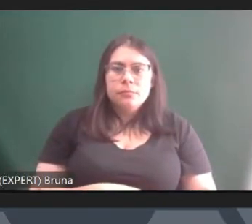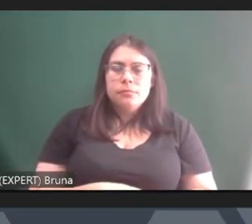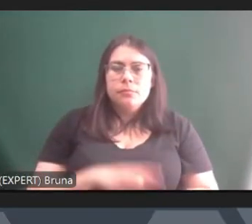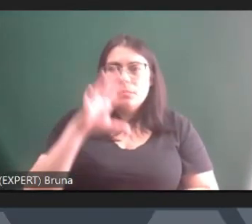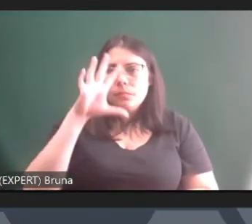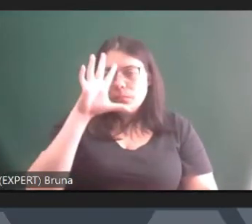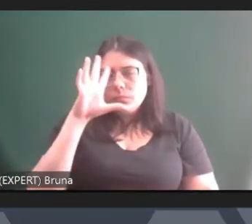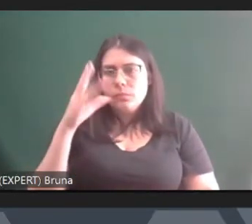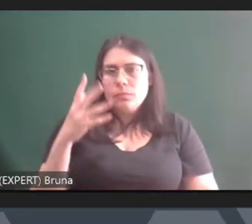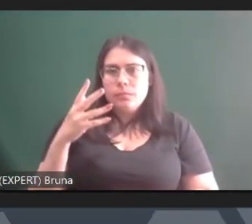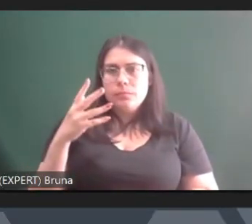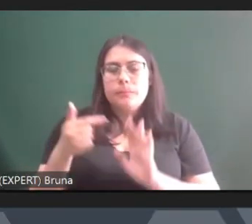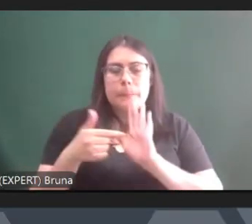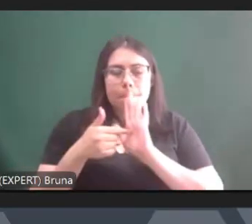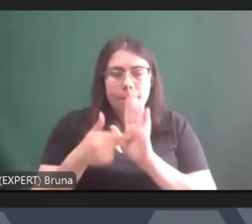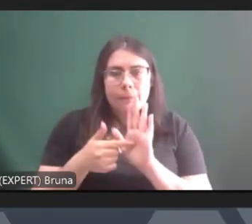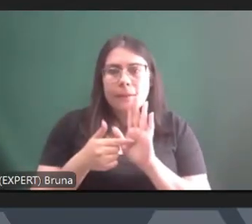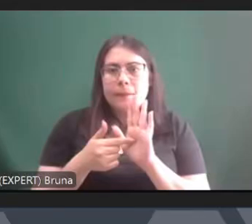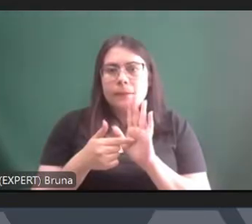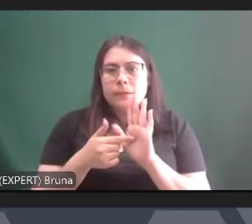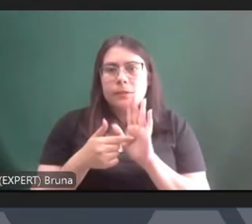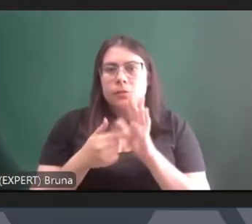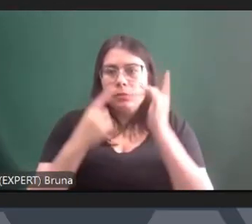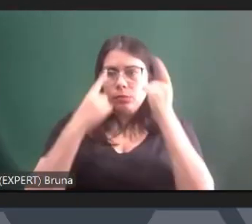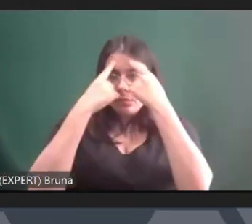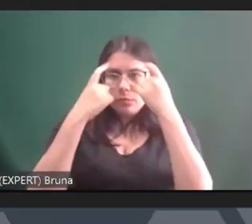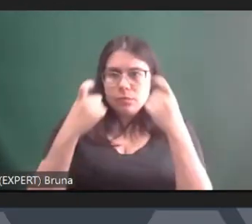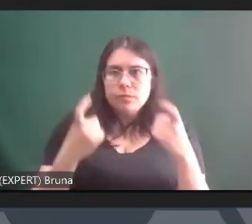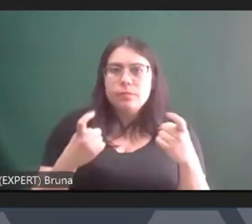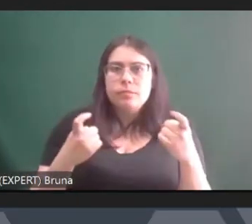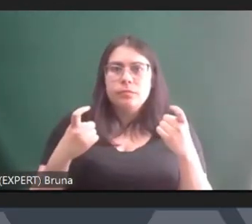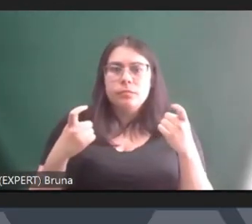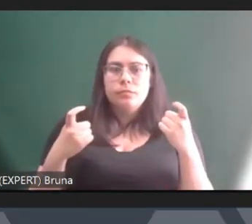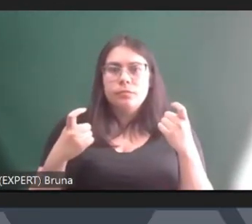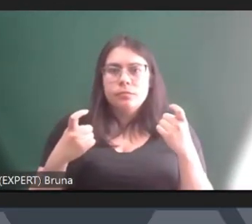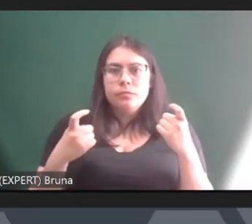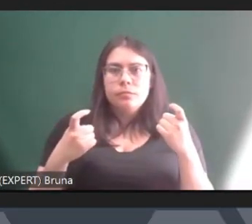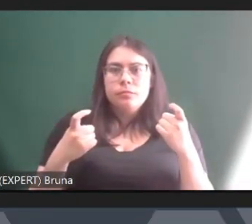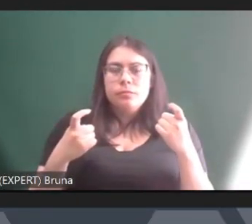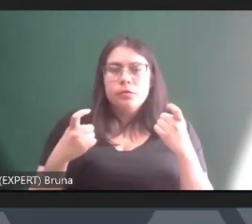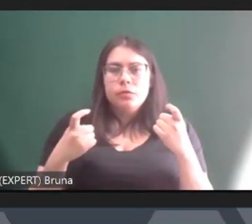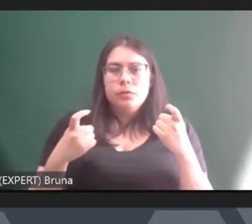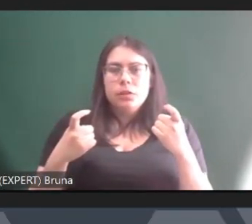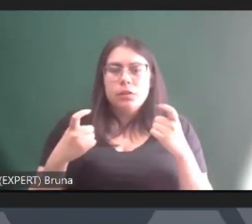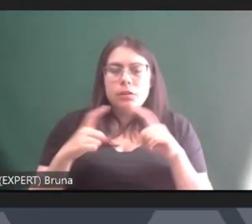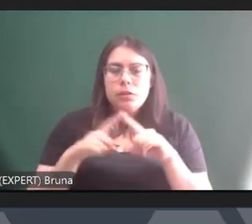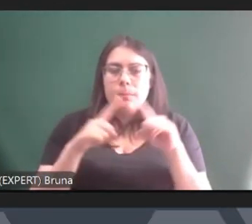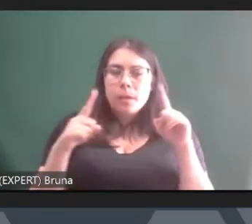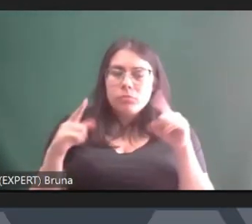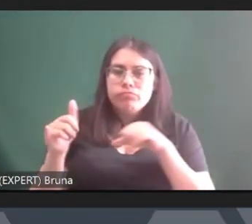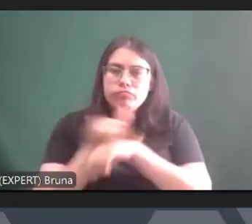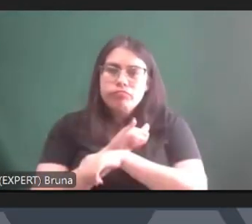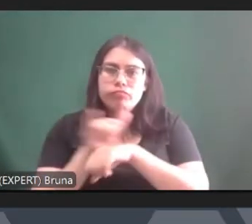replicam a violência como remédio mas com formas cada vez mais